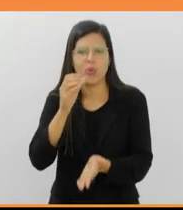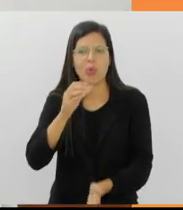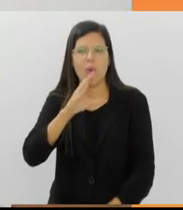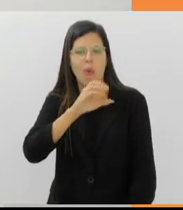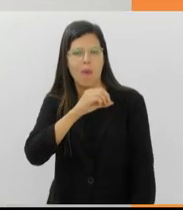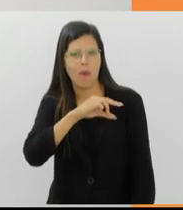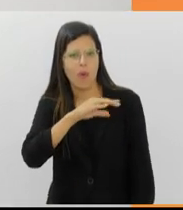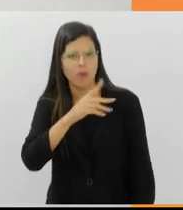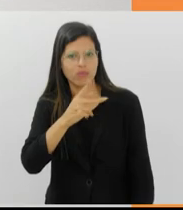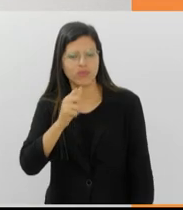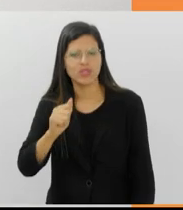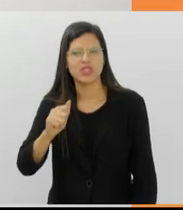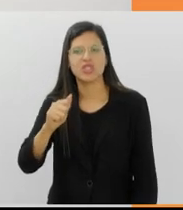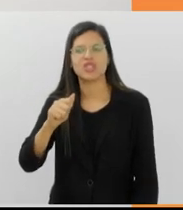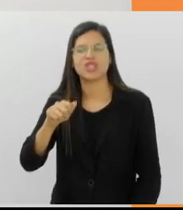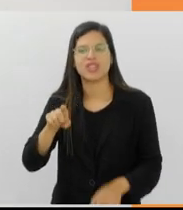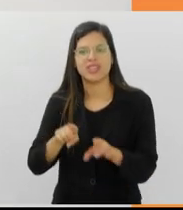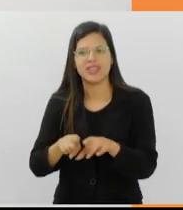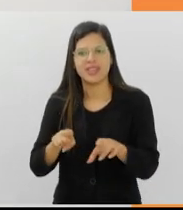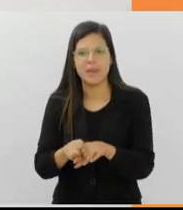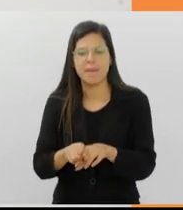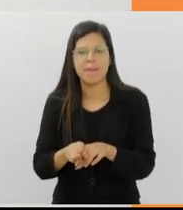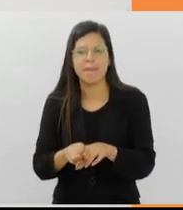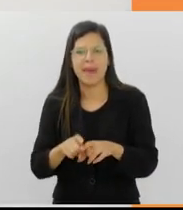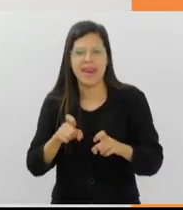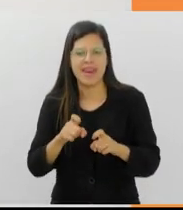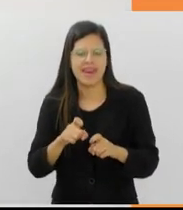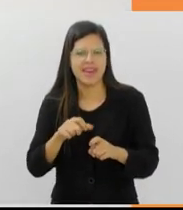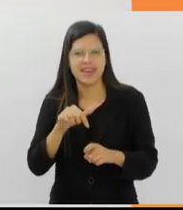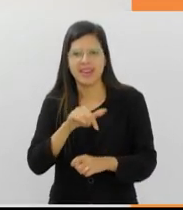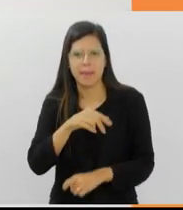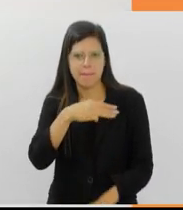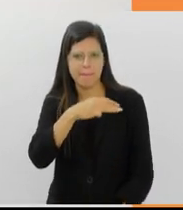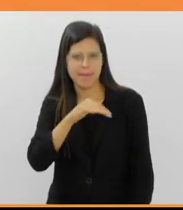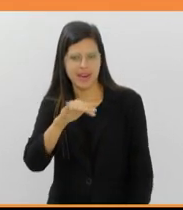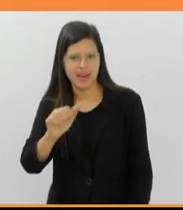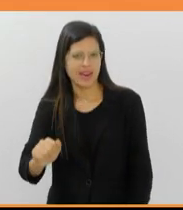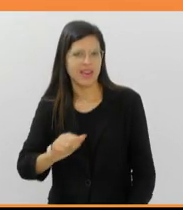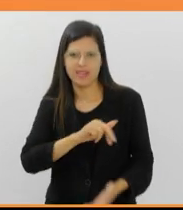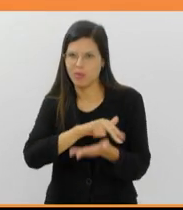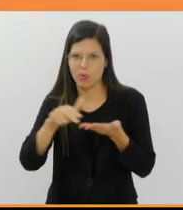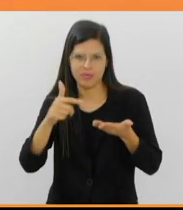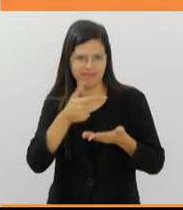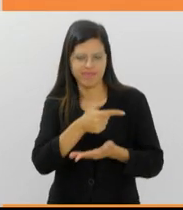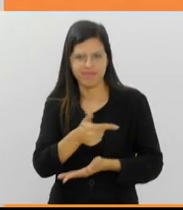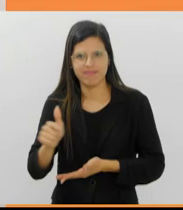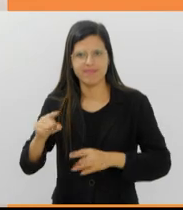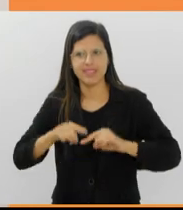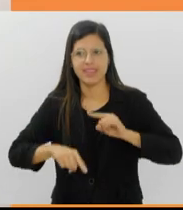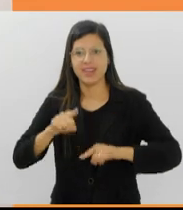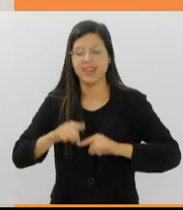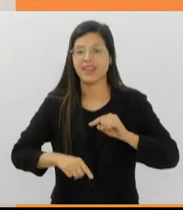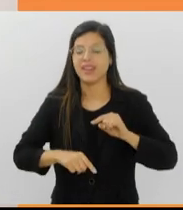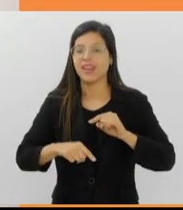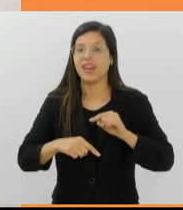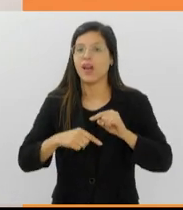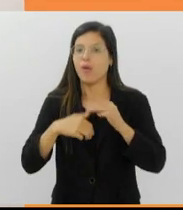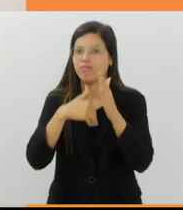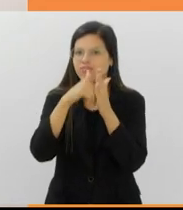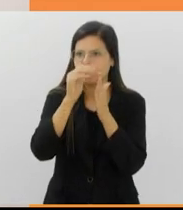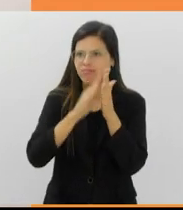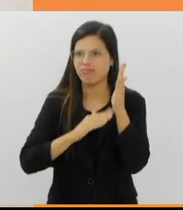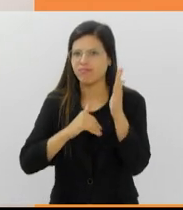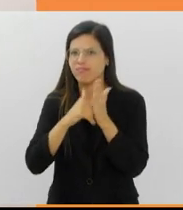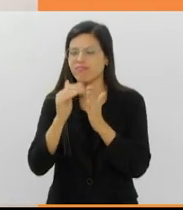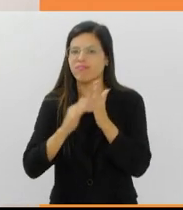pedras, grampos de cabelo e meias de nylon. Pinturas em acrílica e óleo sobre tela completam a mostra